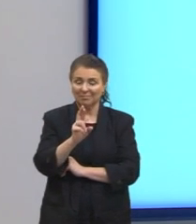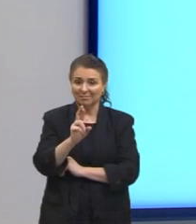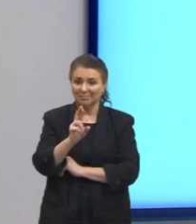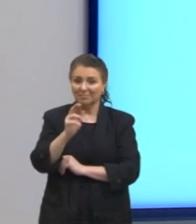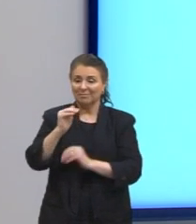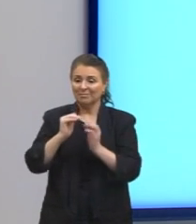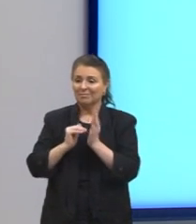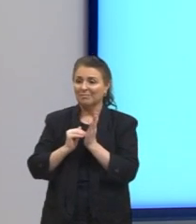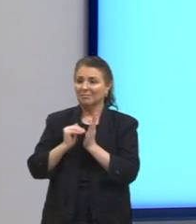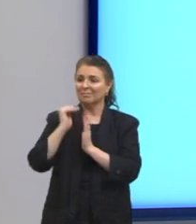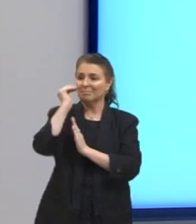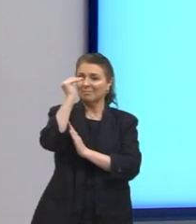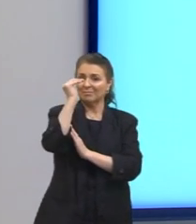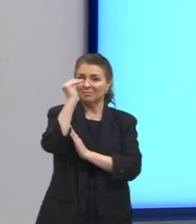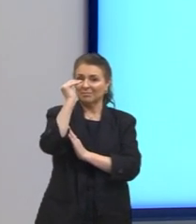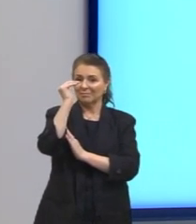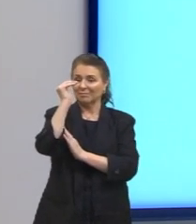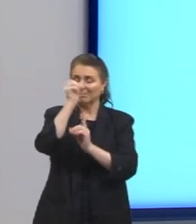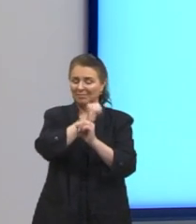ascensão social era improvável.